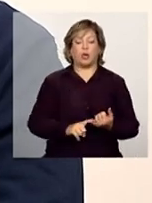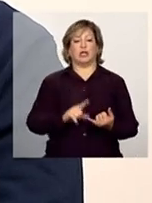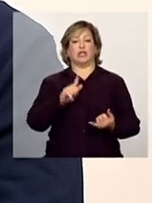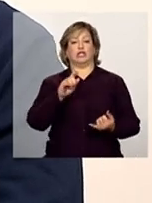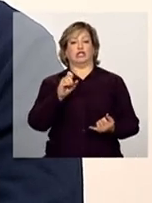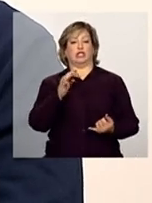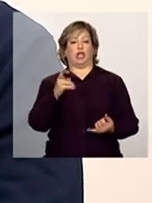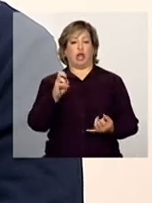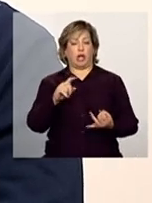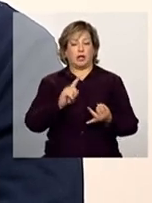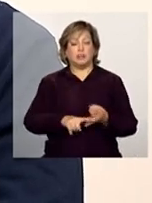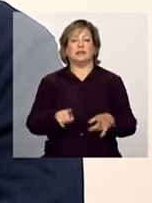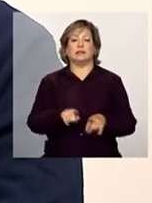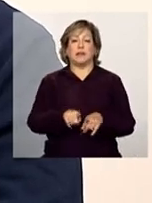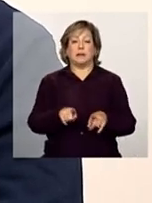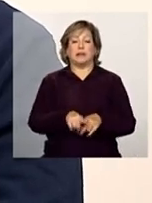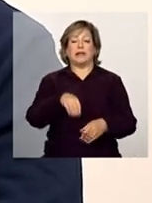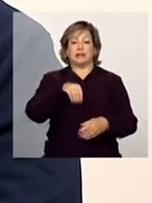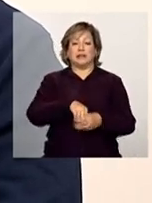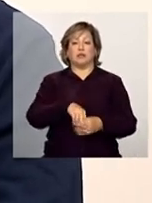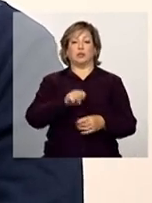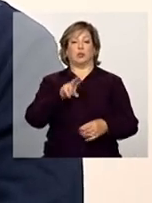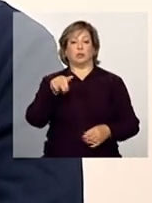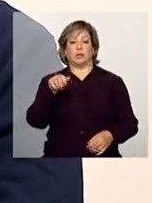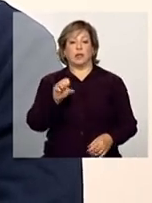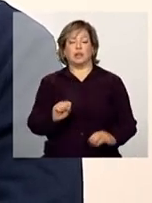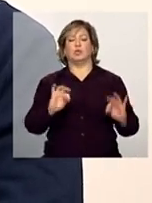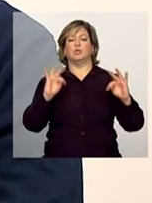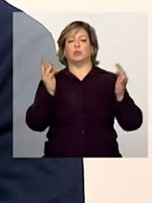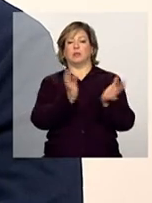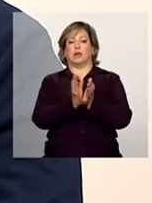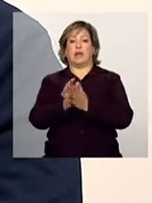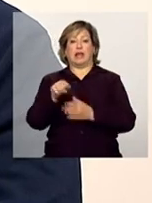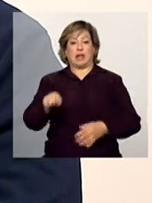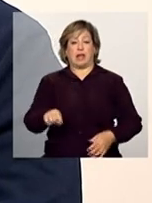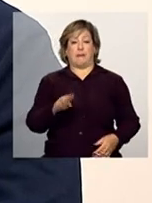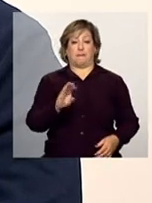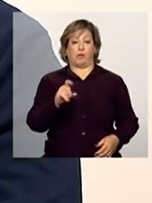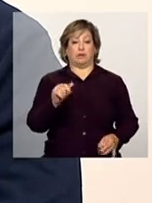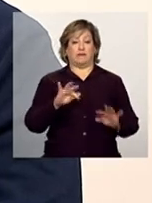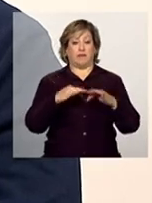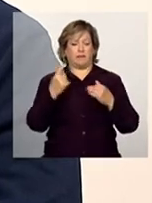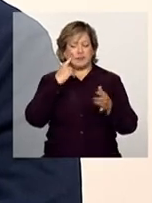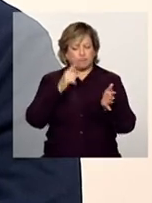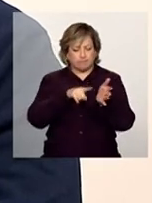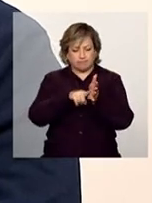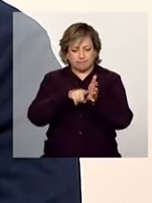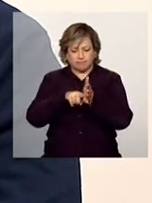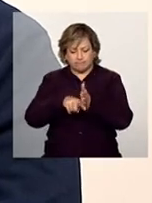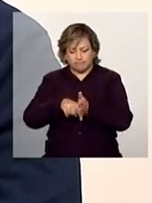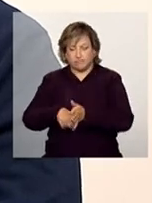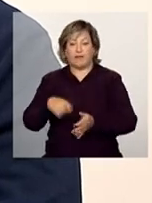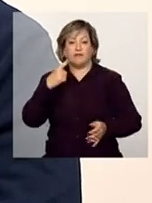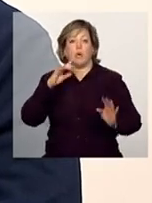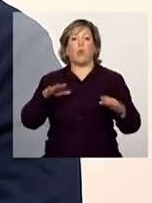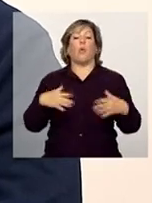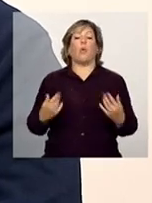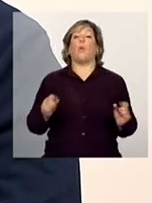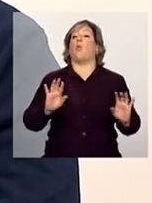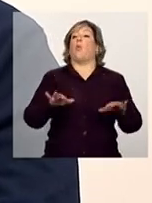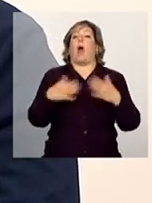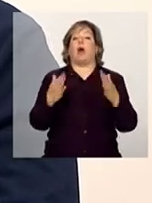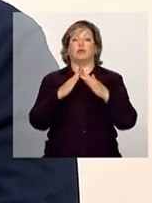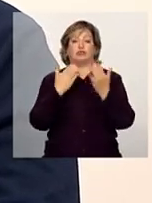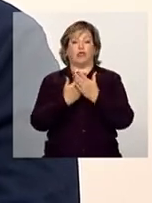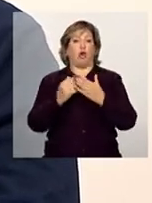mas também da assistência social, toda a gestão intersetorial do Bolsa Família, examinar esses dados para ver em que escolas aconteceu a